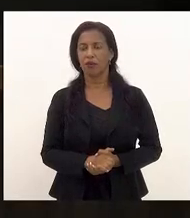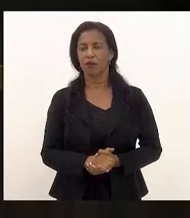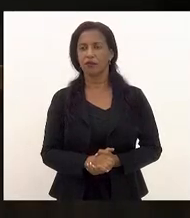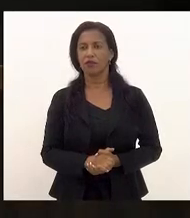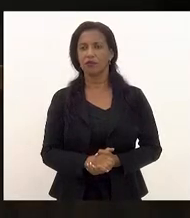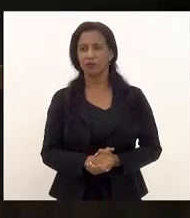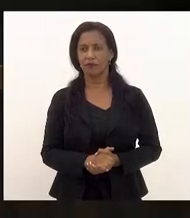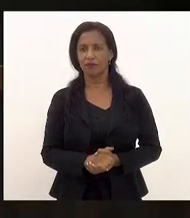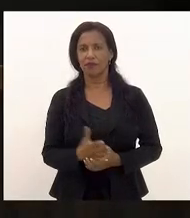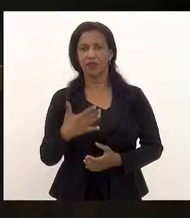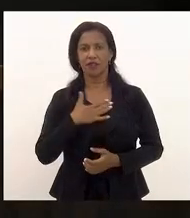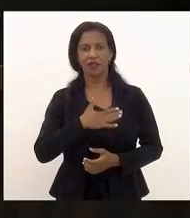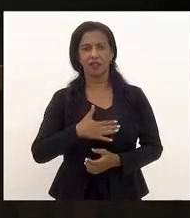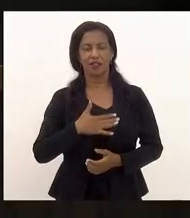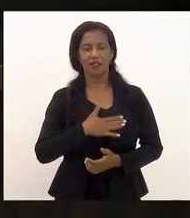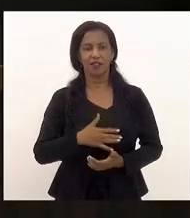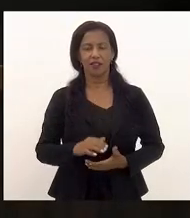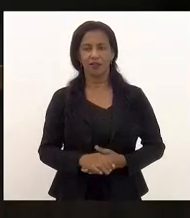Kinoploch